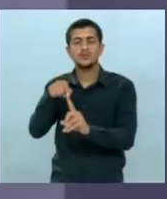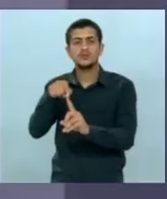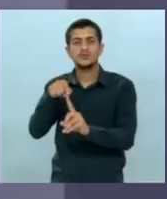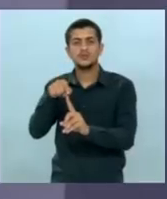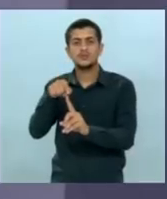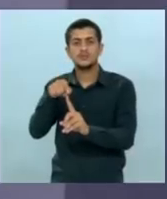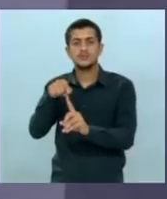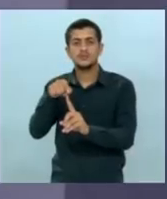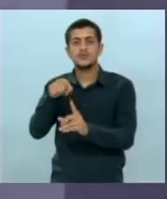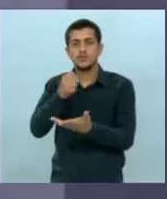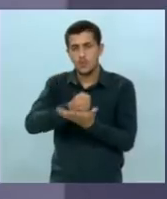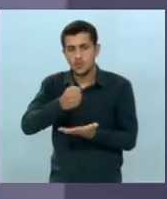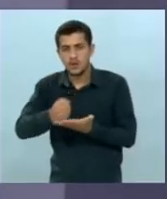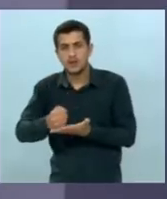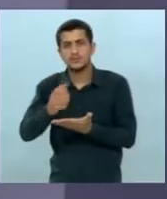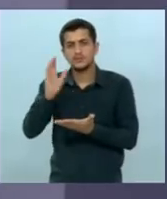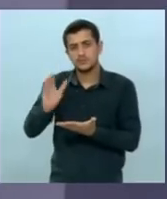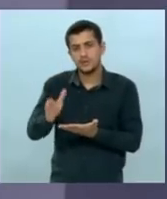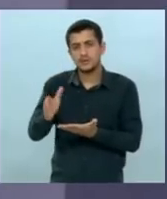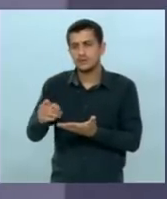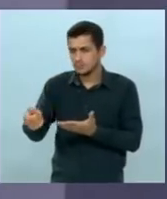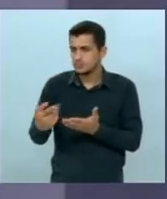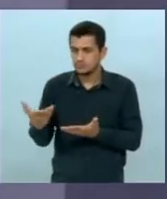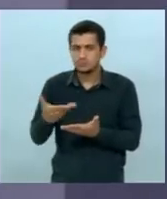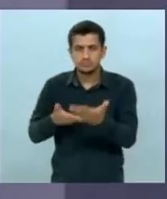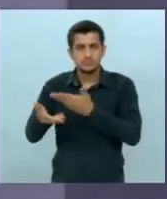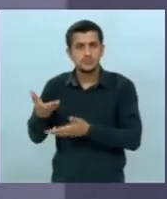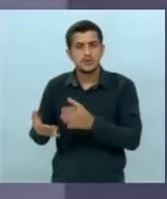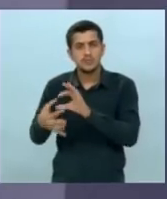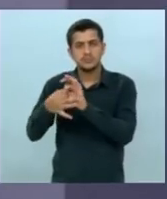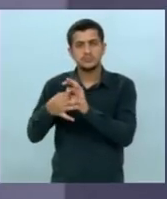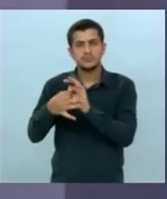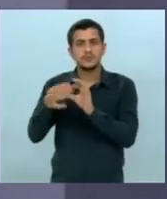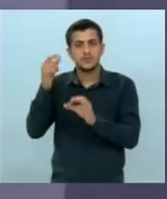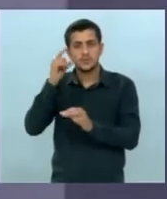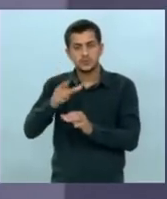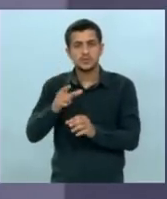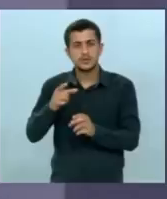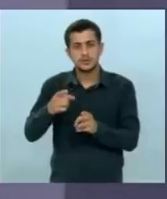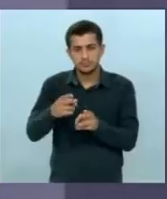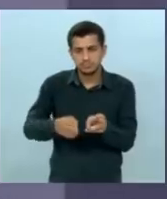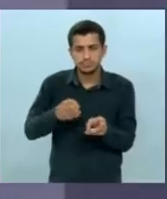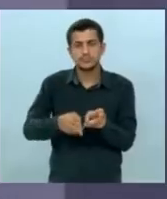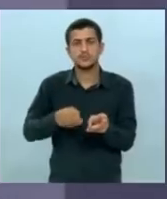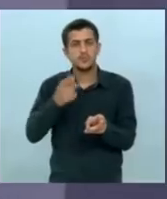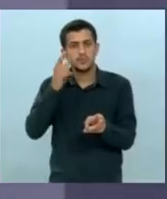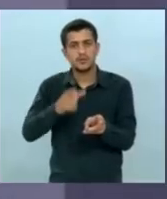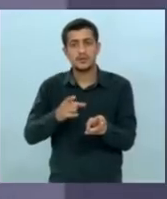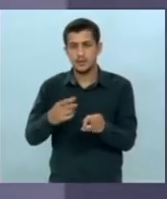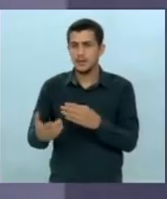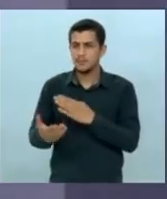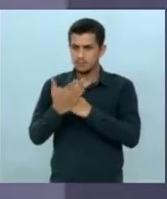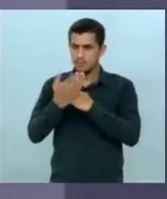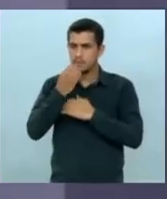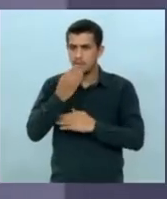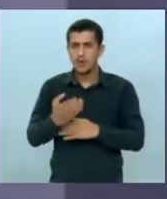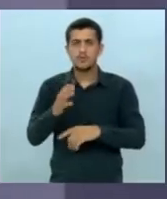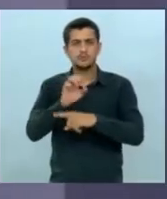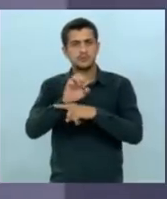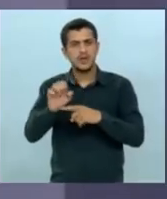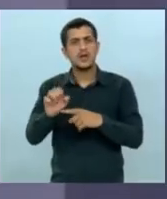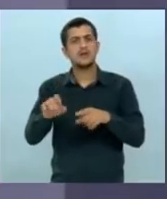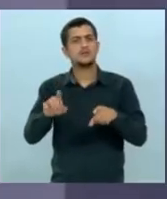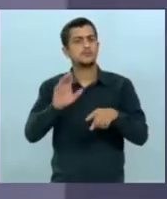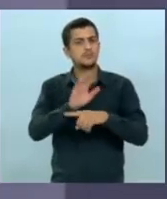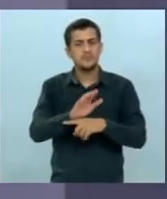objeto contratual o objeto dessa parceria na edificação dessa estrada. Claro que isso vai trazer benefícios para o Estado. Não precisa nem